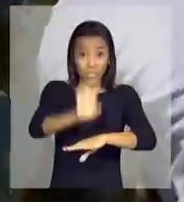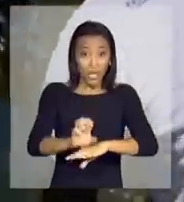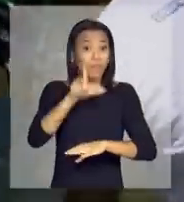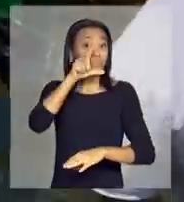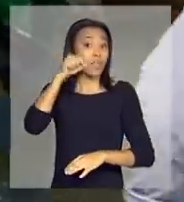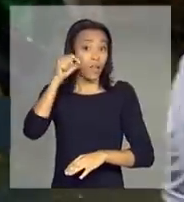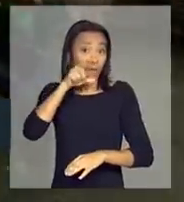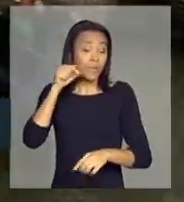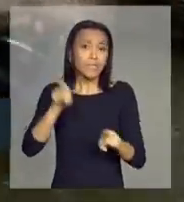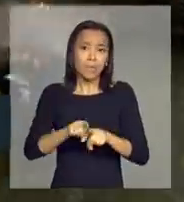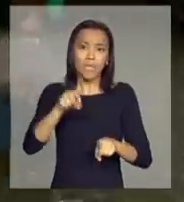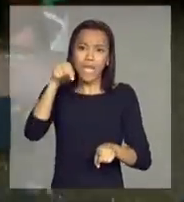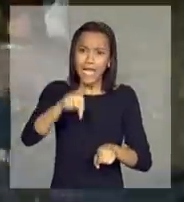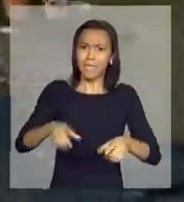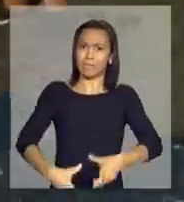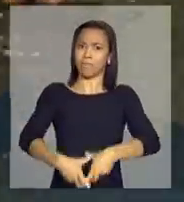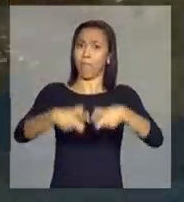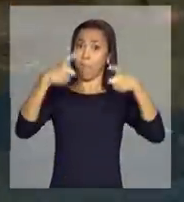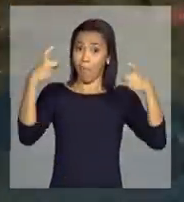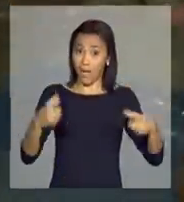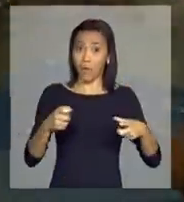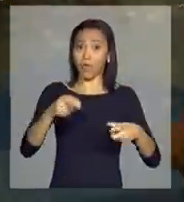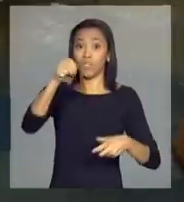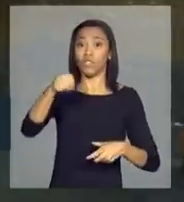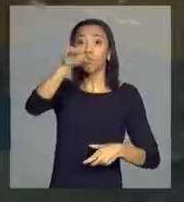das maiores do Nordeste.